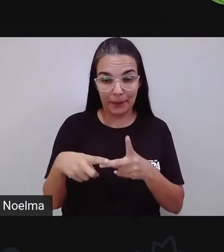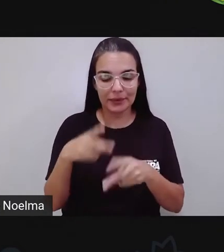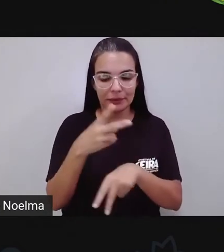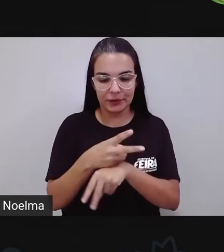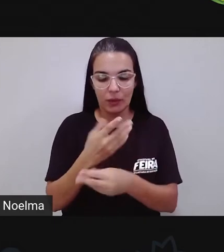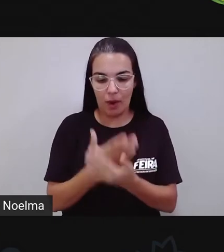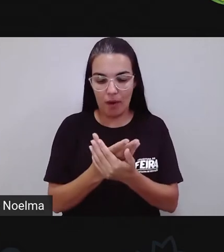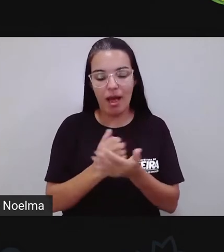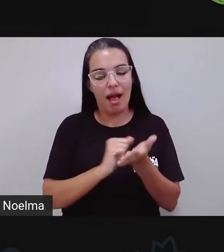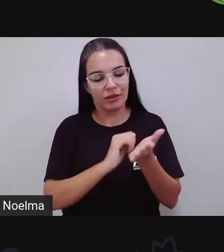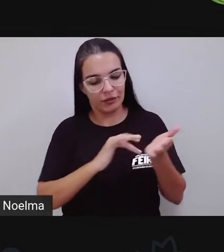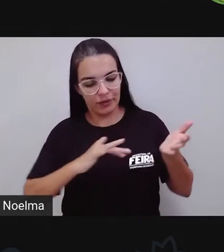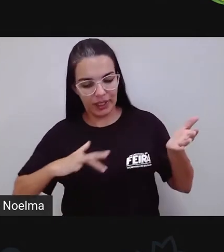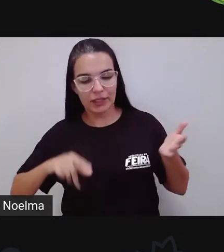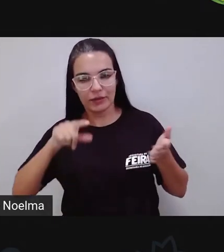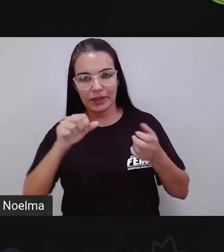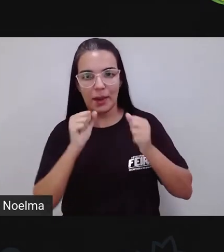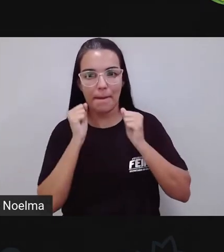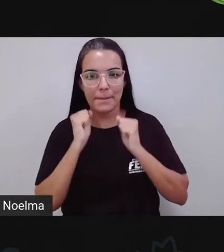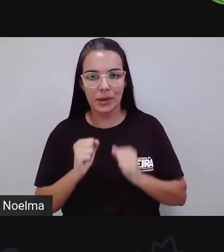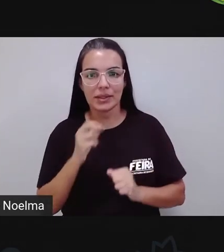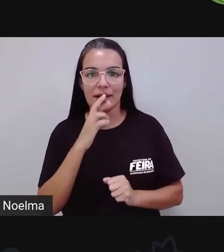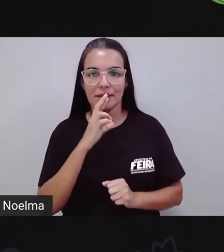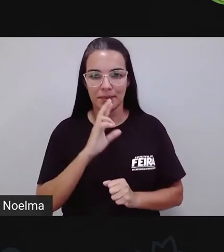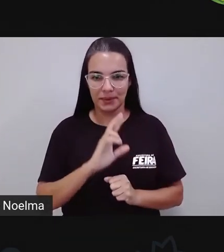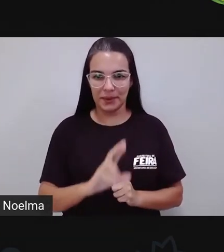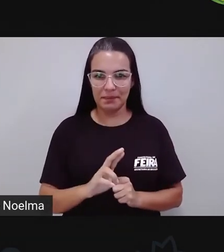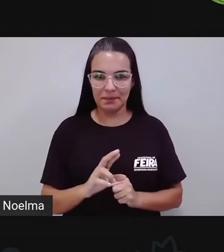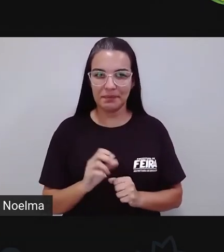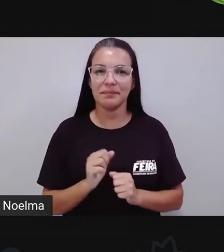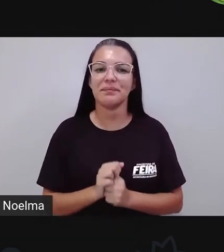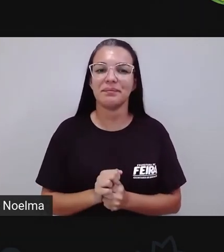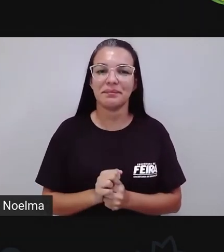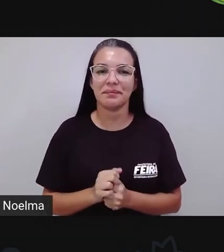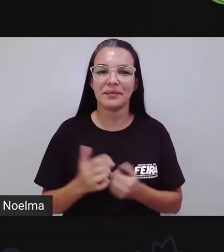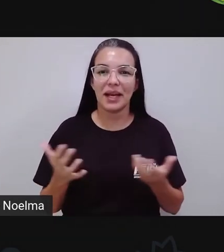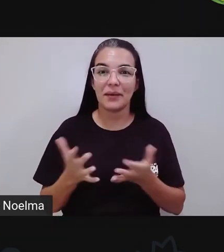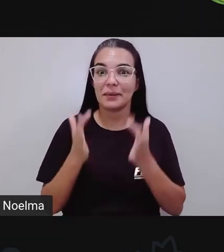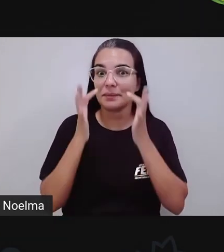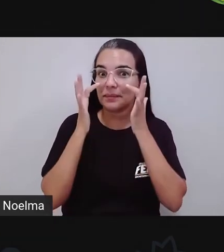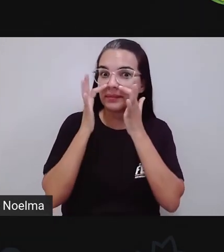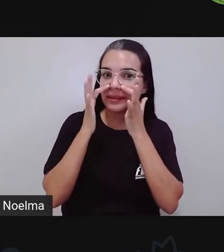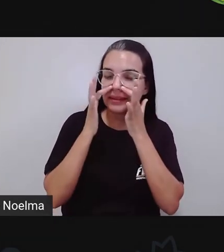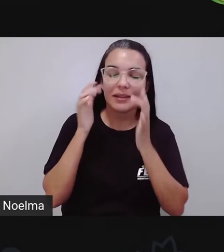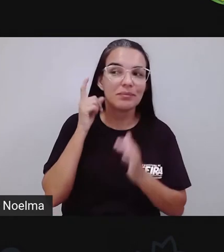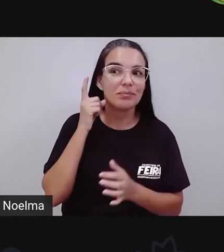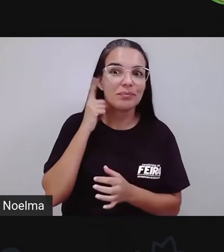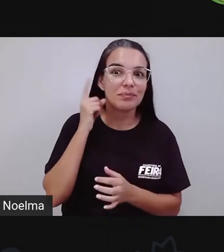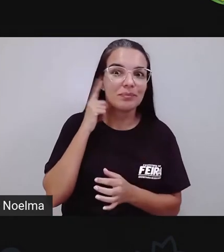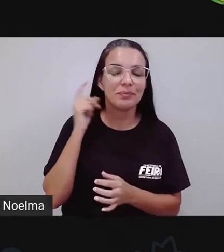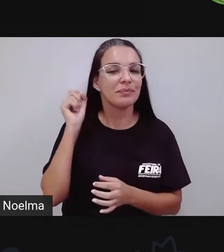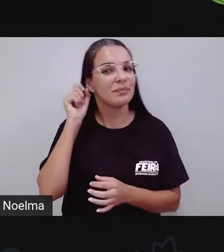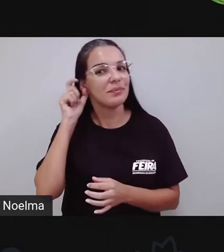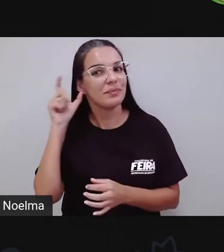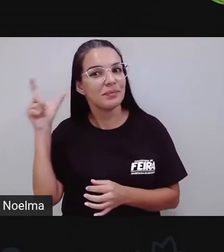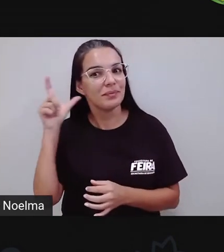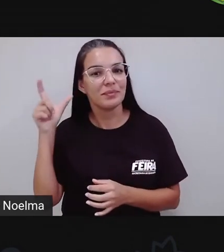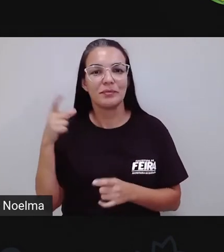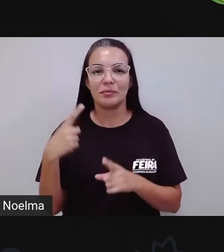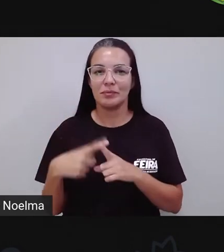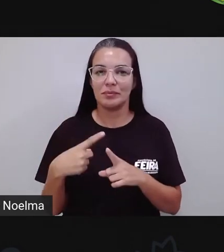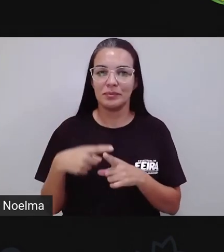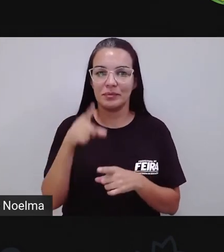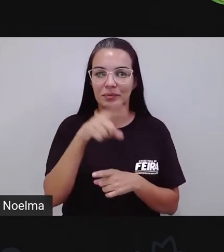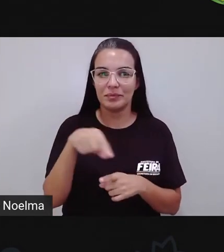atividades que o seu professor ou professora tratou hoje. Então olhem só, olhos atentos, ouvidos atentos, para que a gente